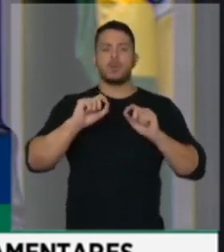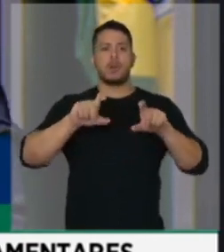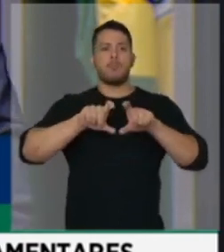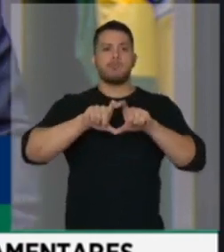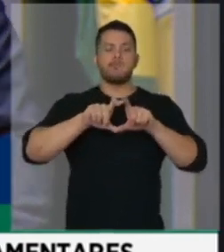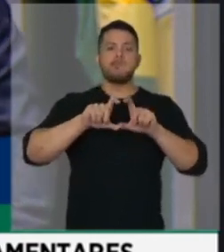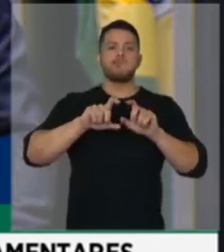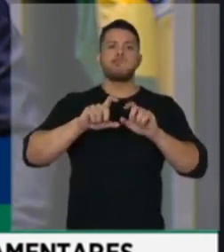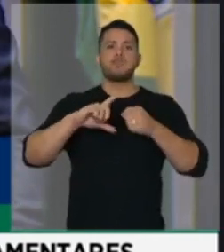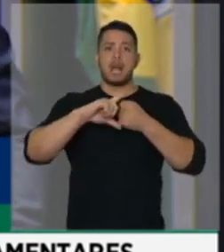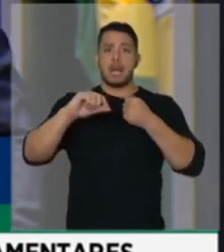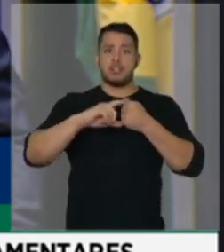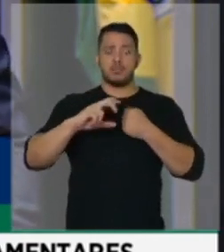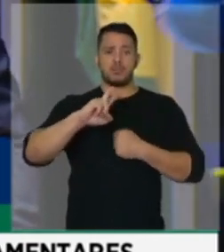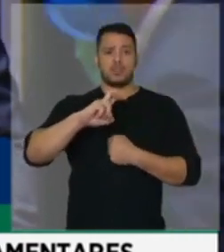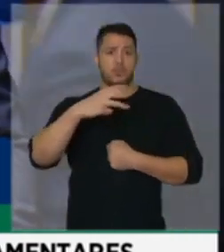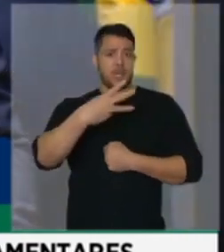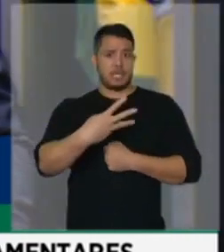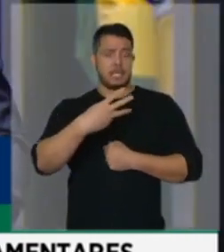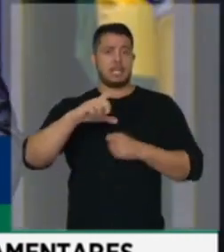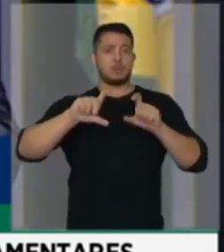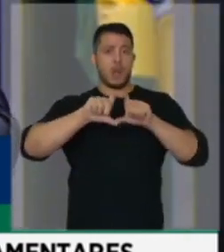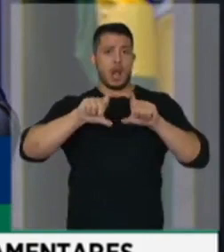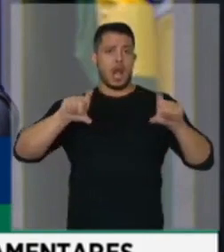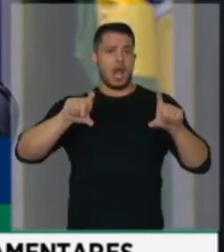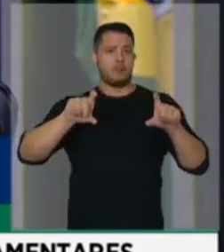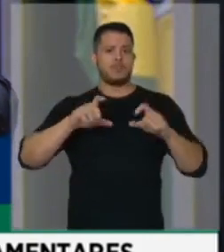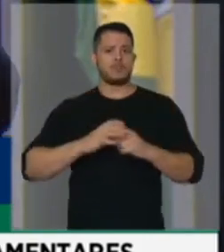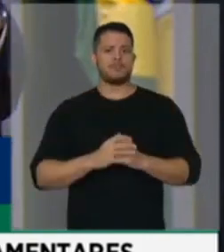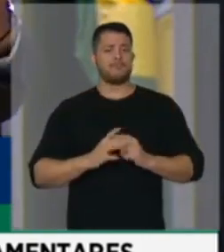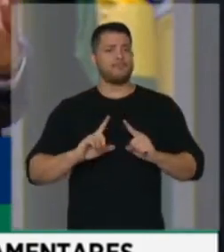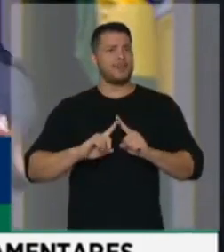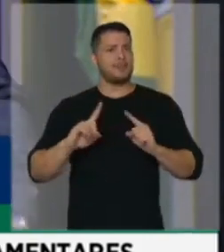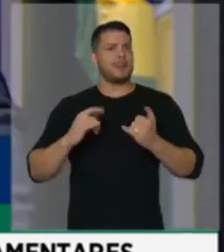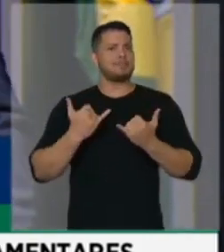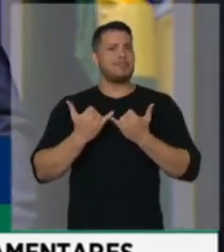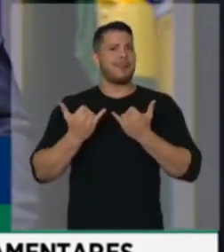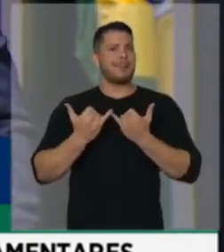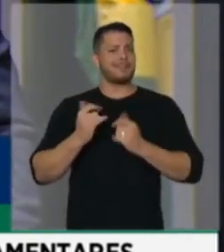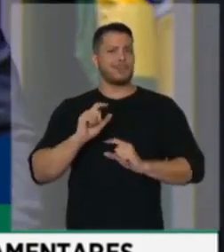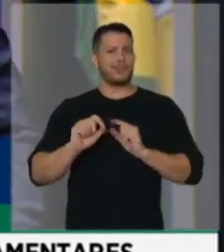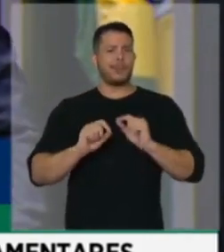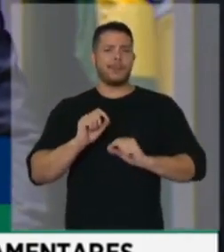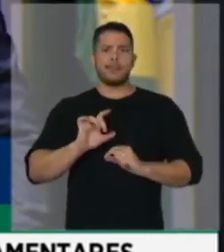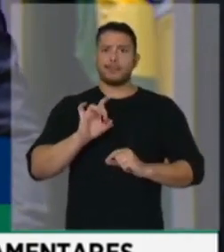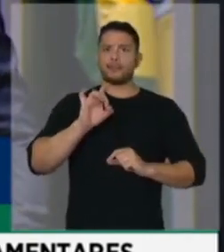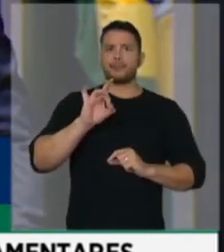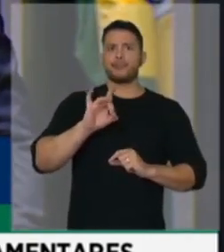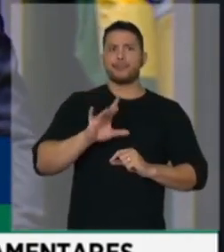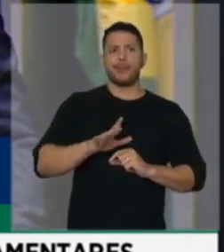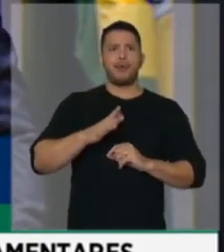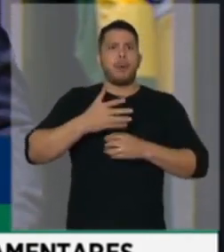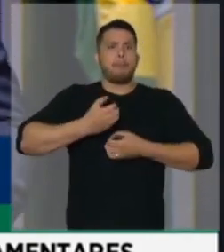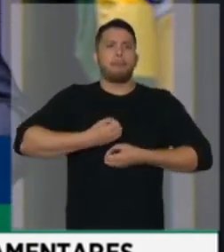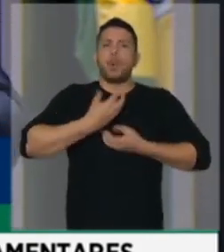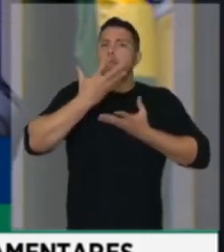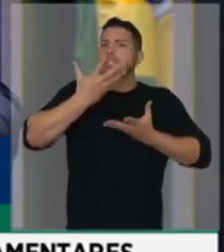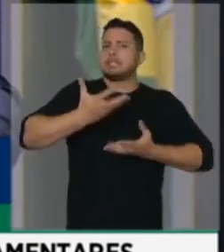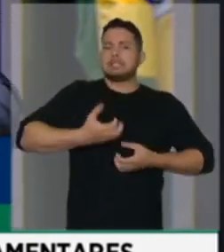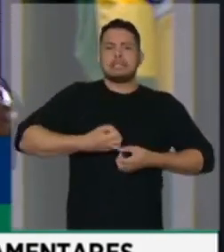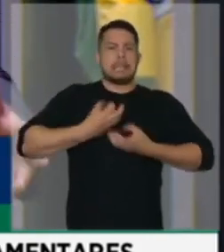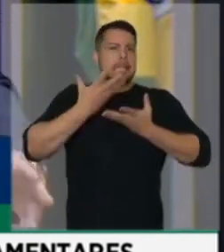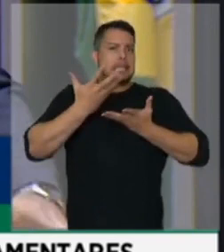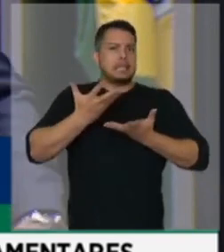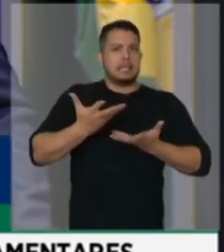53, parece que só sai melodia, poesia de suas bocas. Palavras